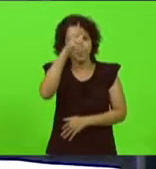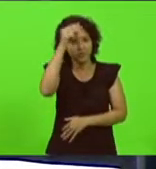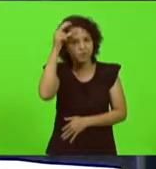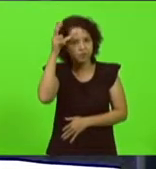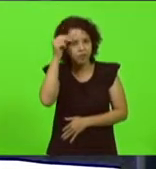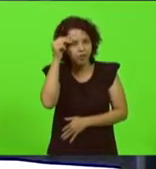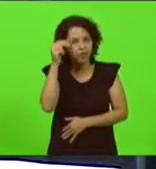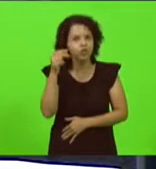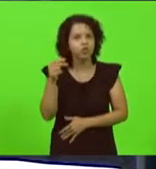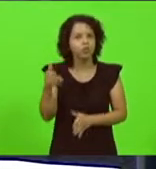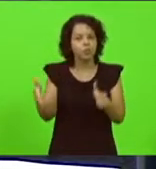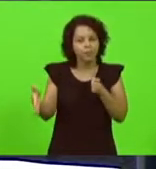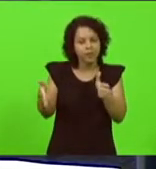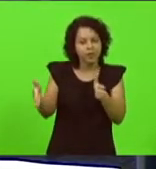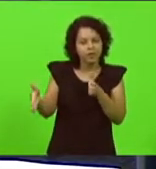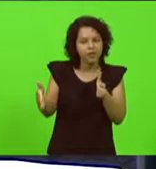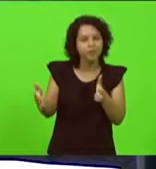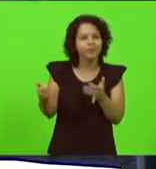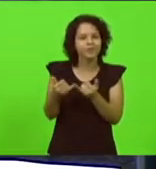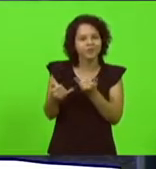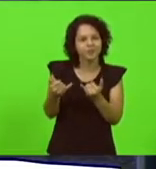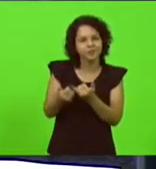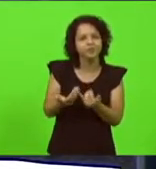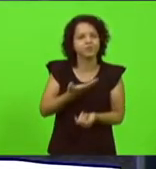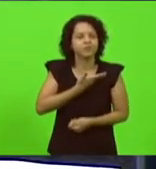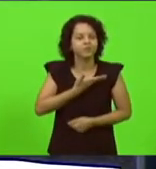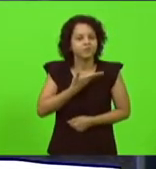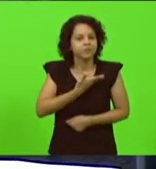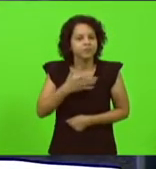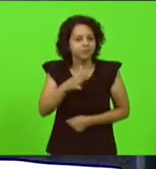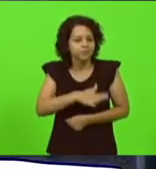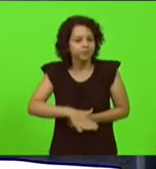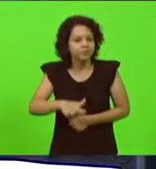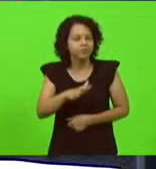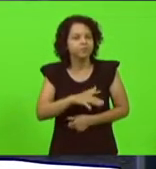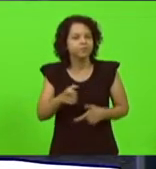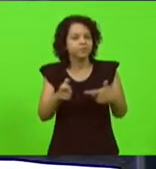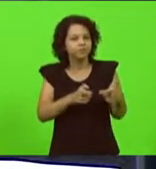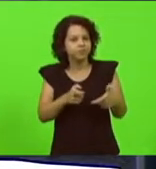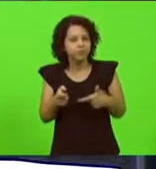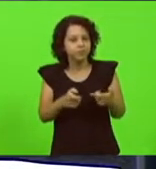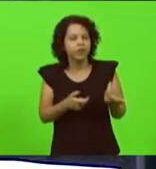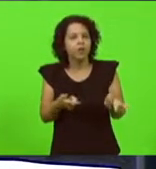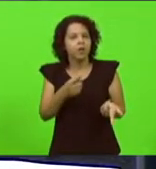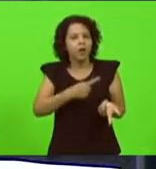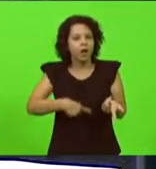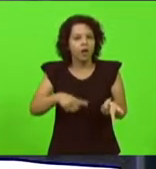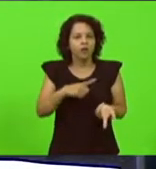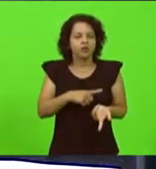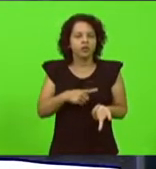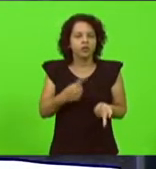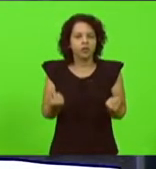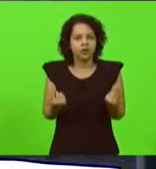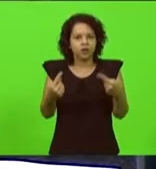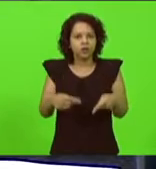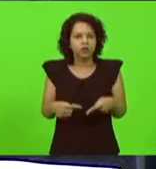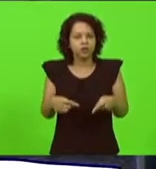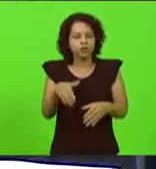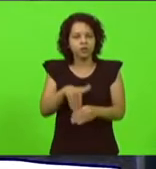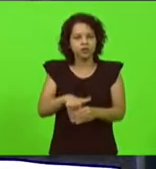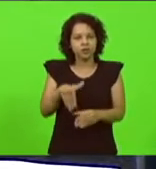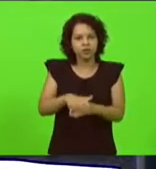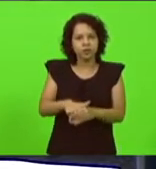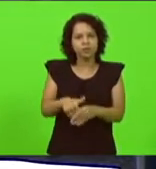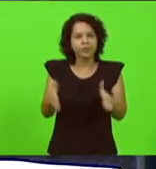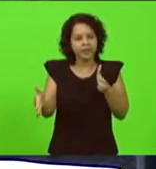de já termos formado uma amizade no Executivo e de termos disputado a eleição para deputado também no mesmo período.